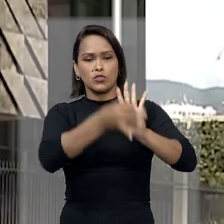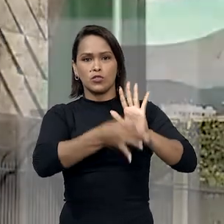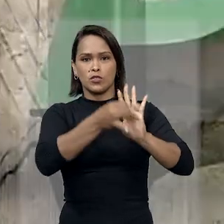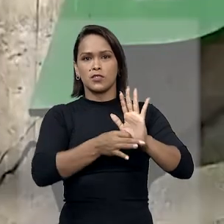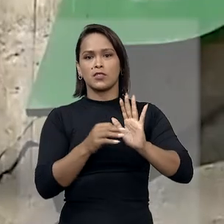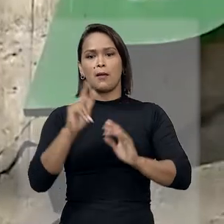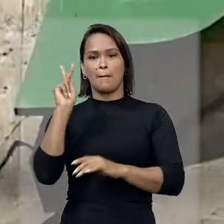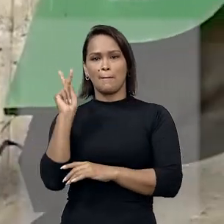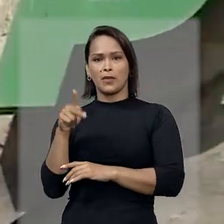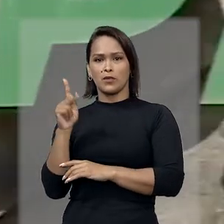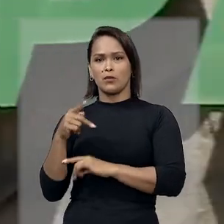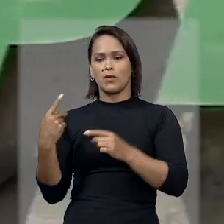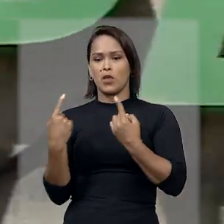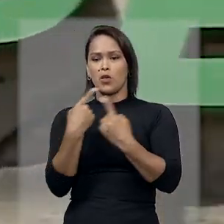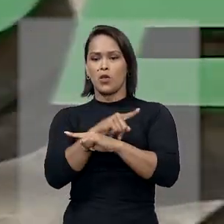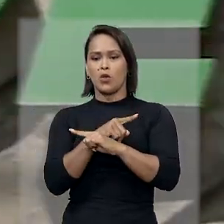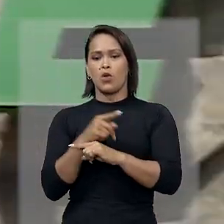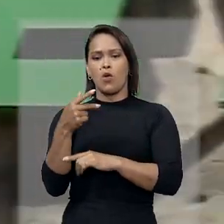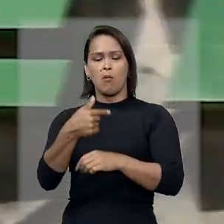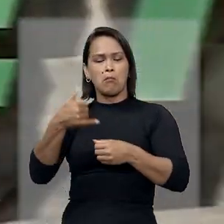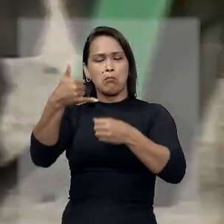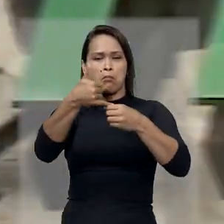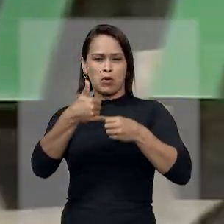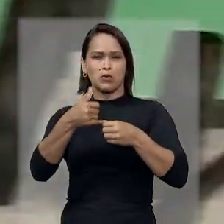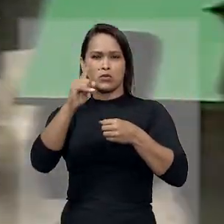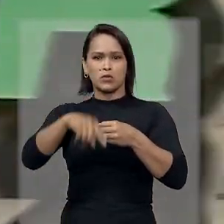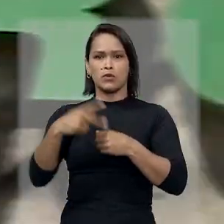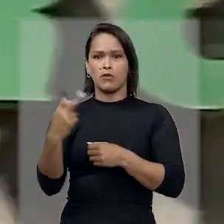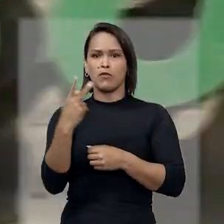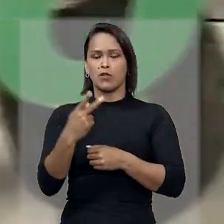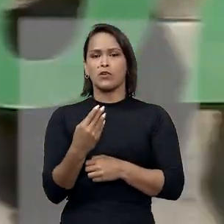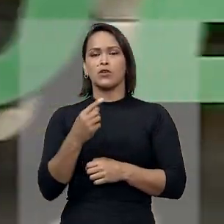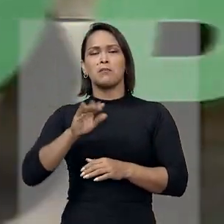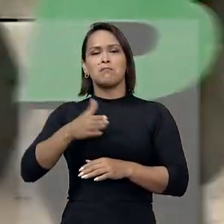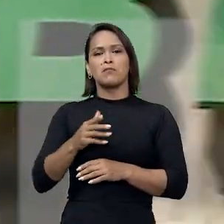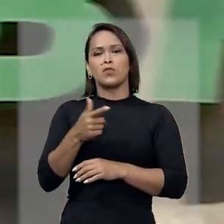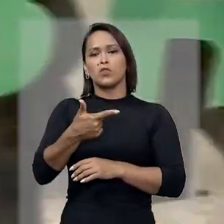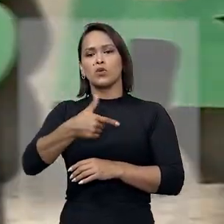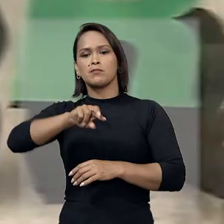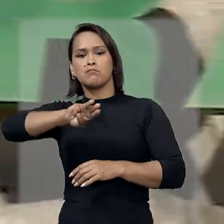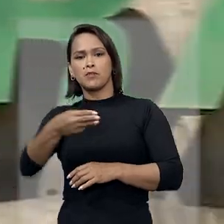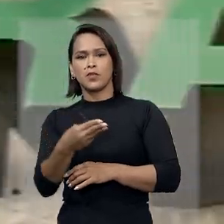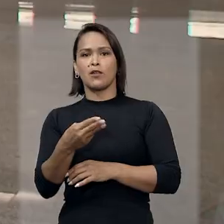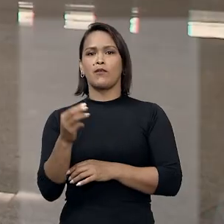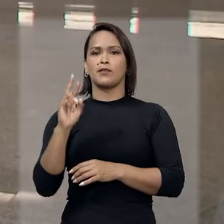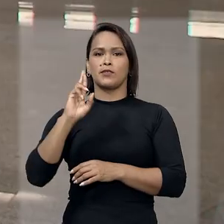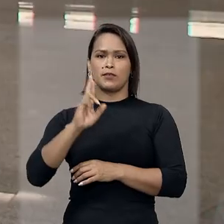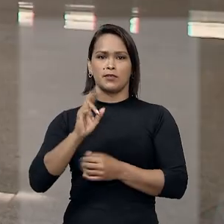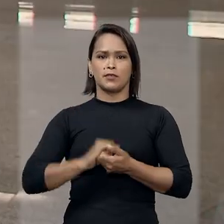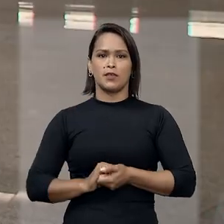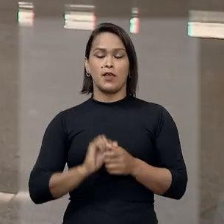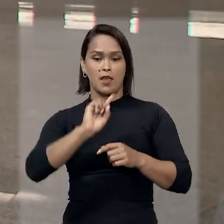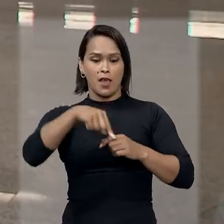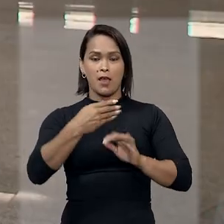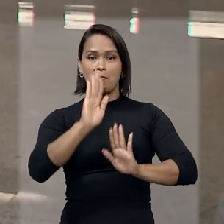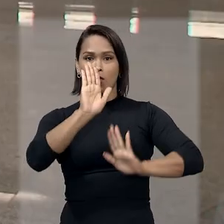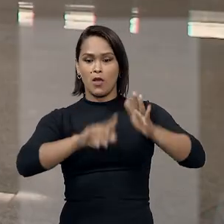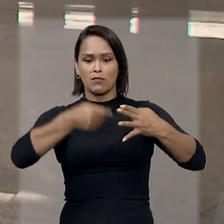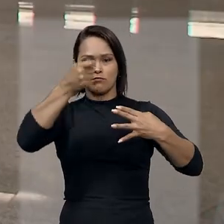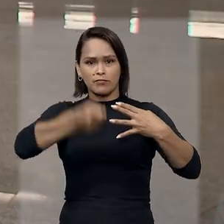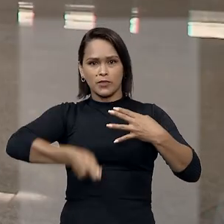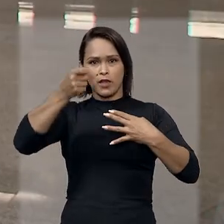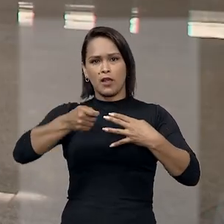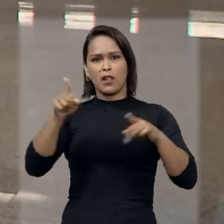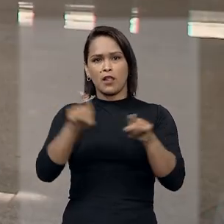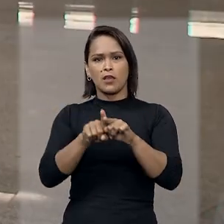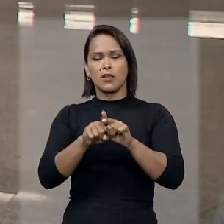Petrobras contra um posto de combustível no valor de quase 2 milhões de reais. Após o leilão de bem de